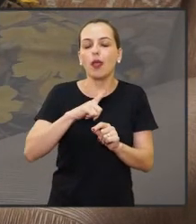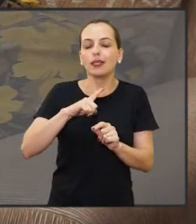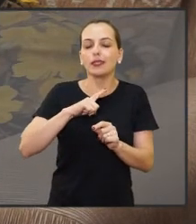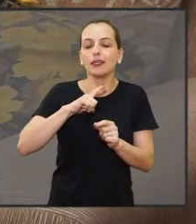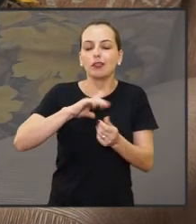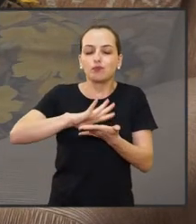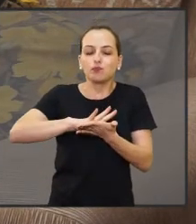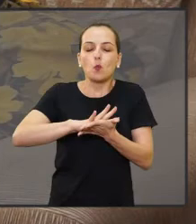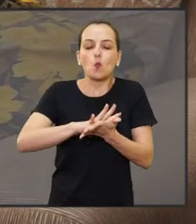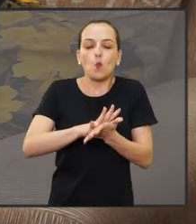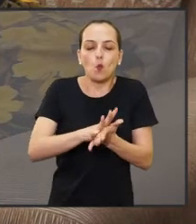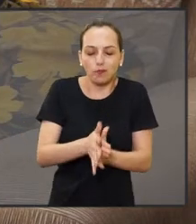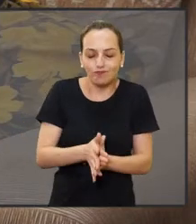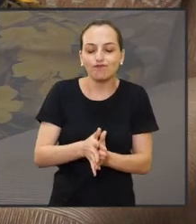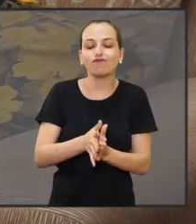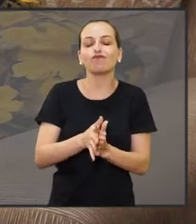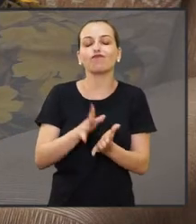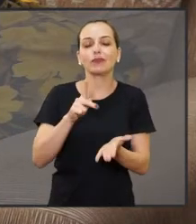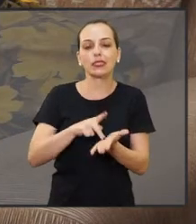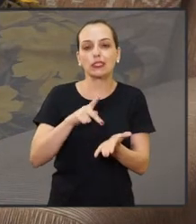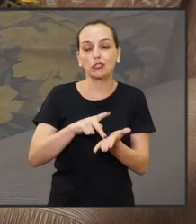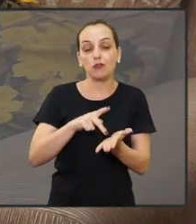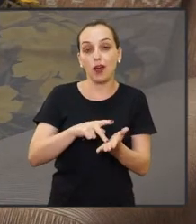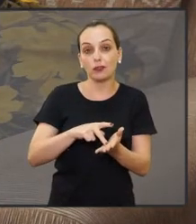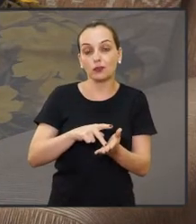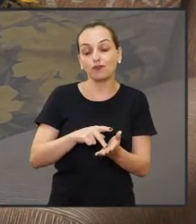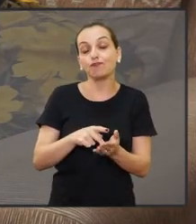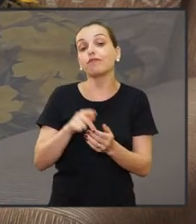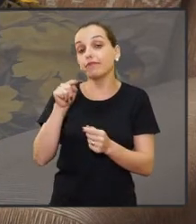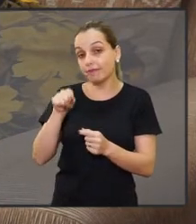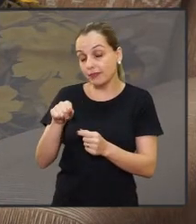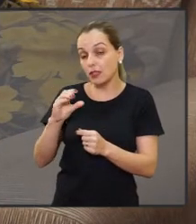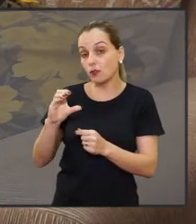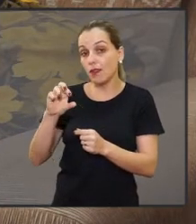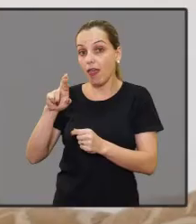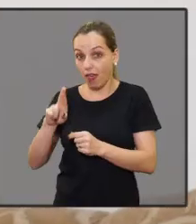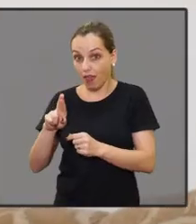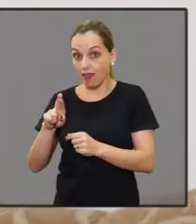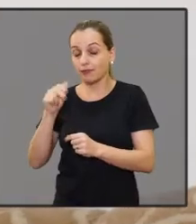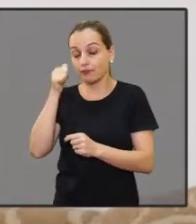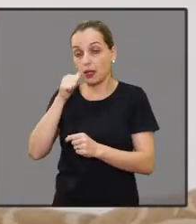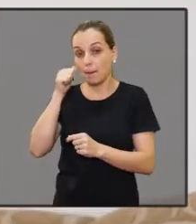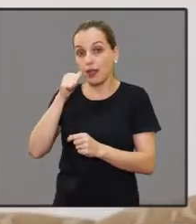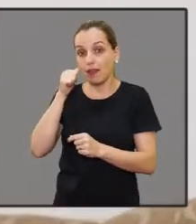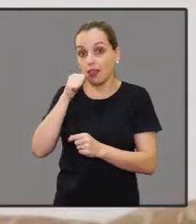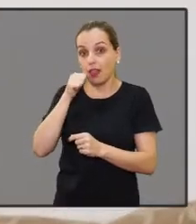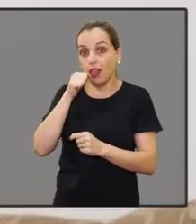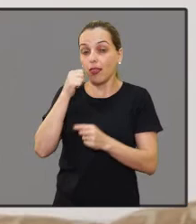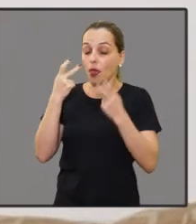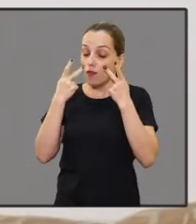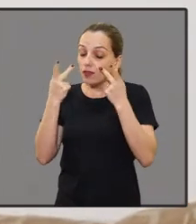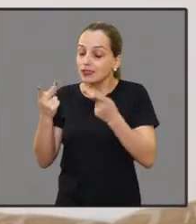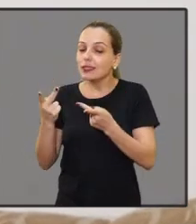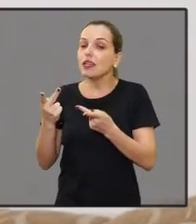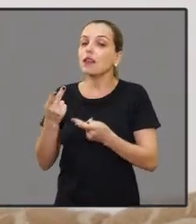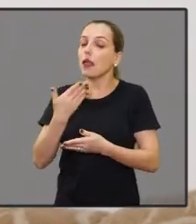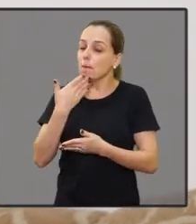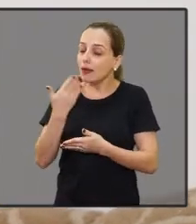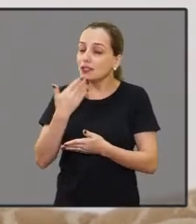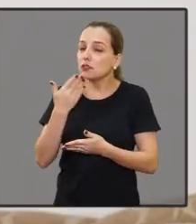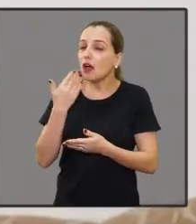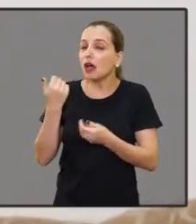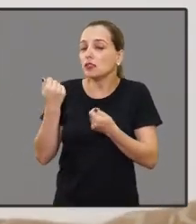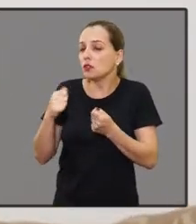Passou por várias etapas de humilhação em Pirajuí. No CR, a visita já foi um pouco menos